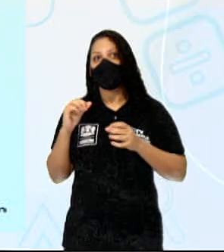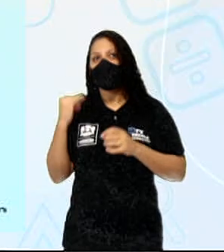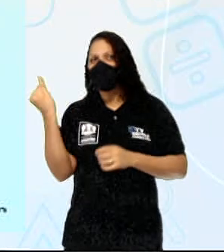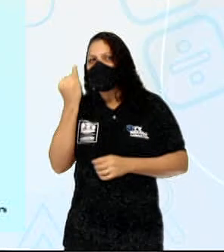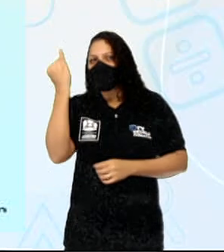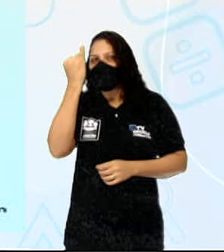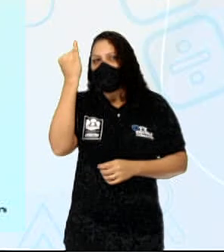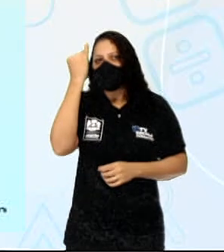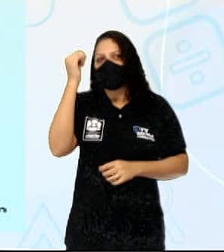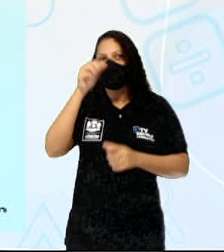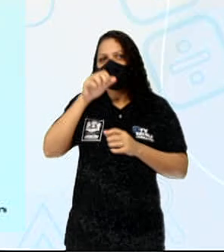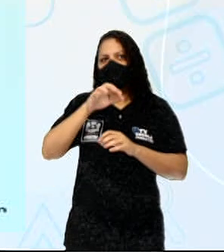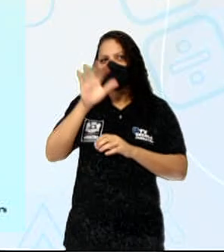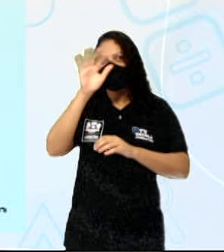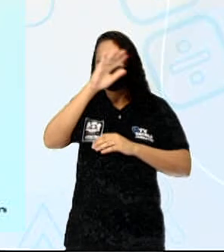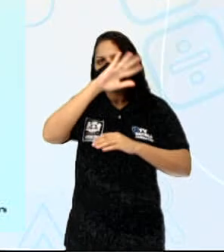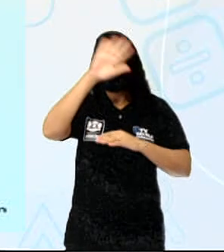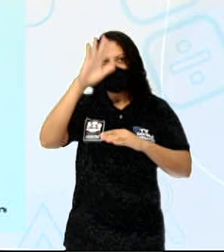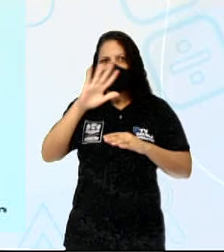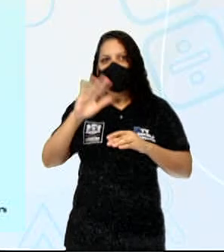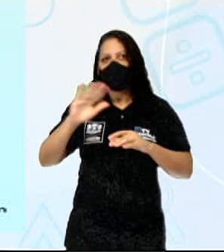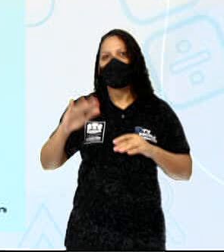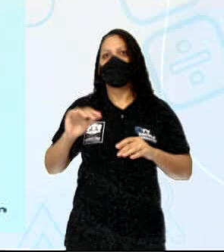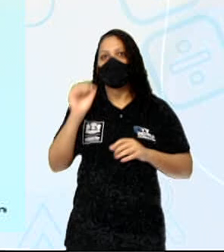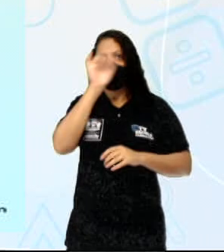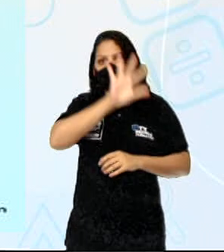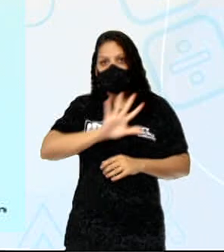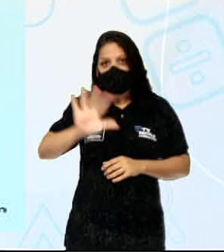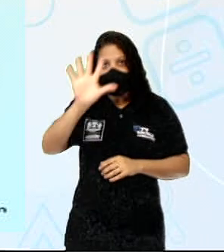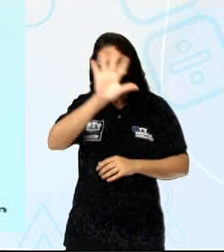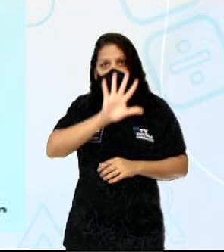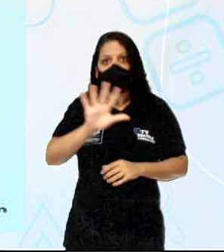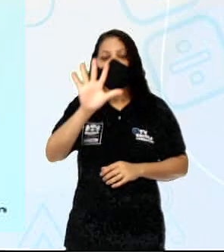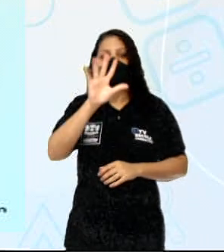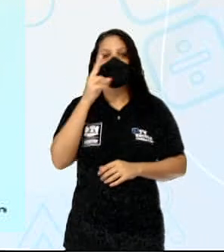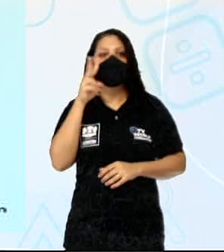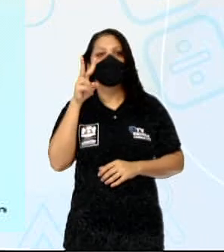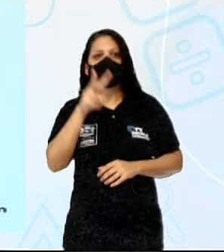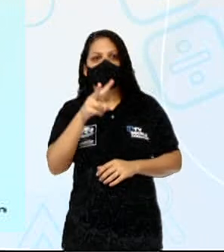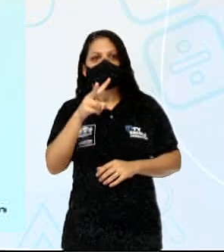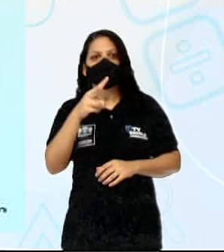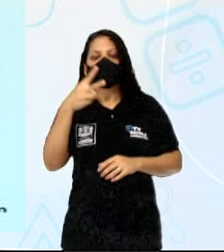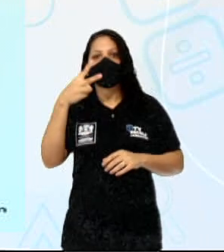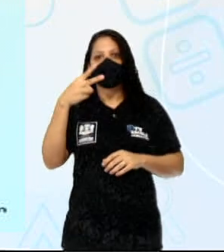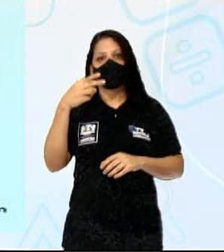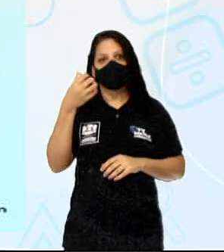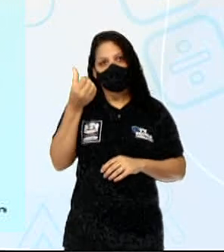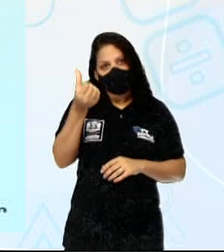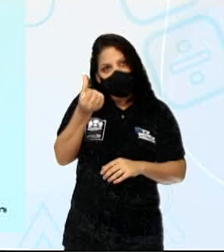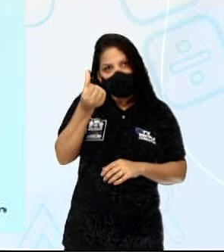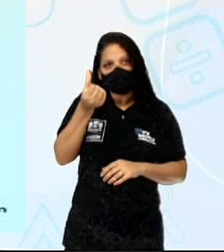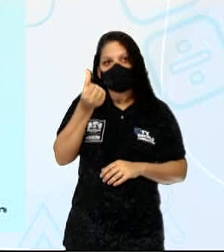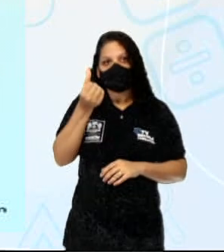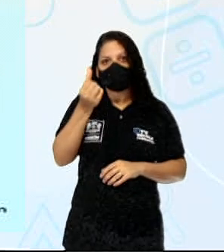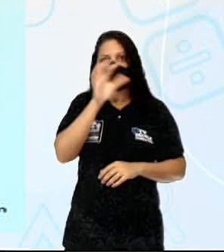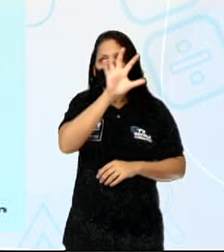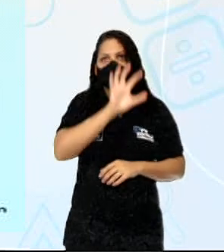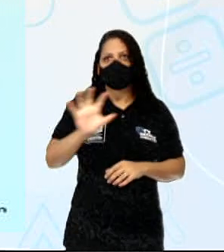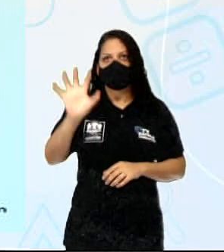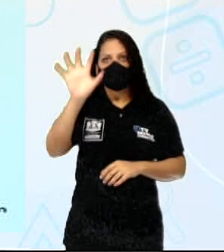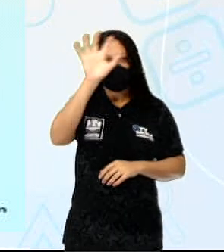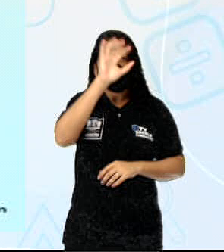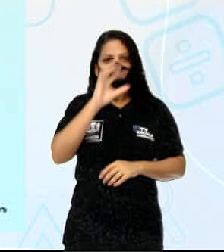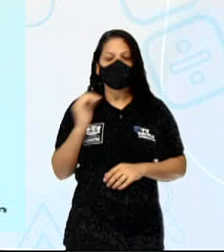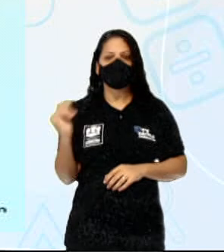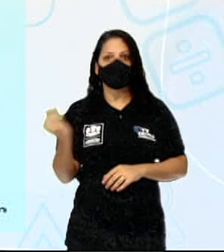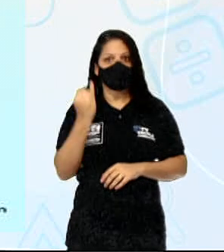brasileiros. Você está vendo ali, seis domínios principais. Hoje nós iremos estudar as